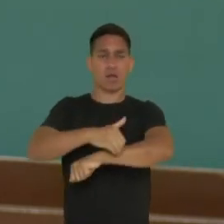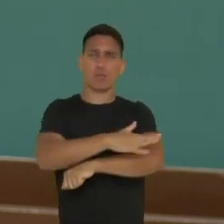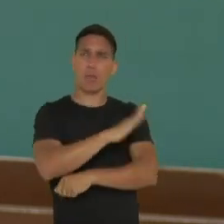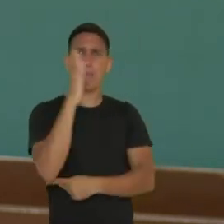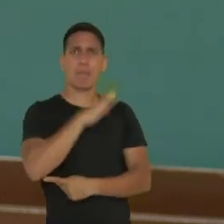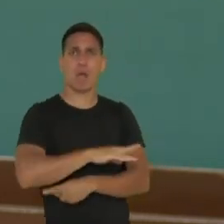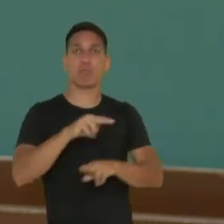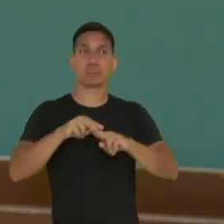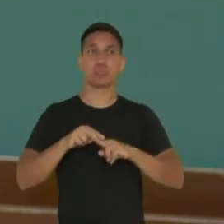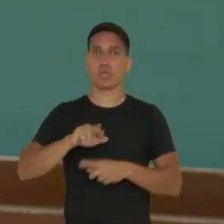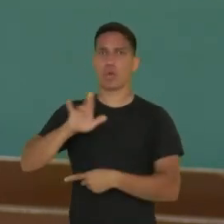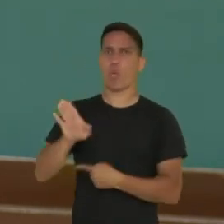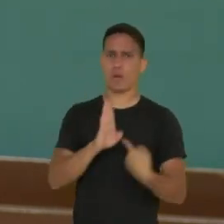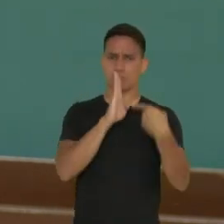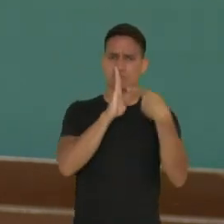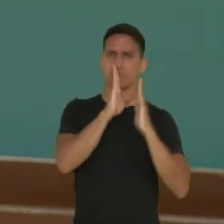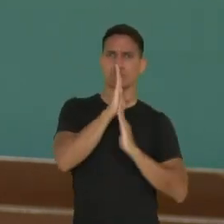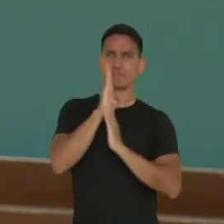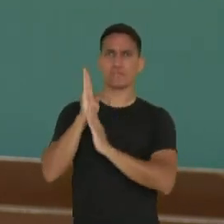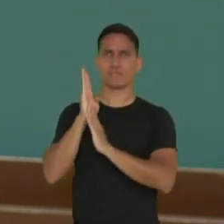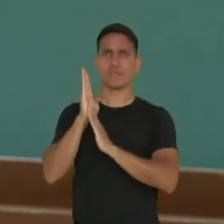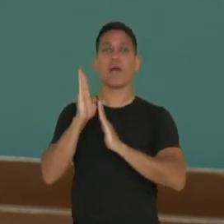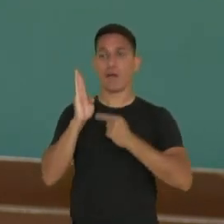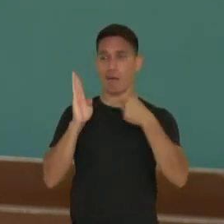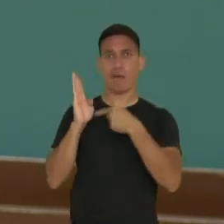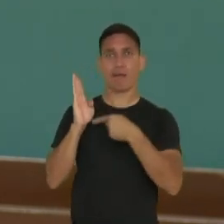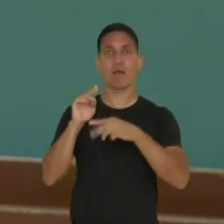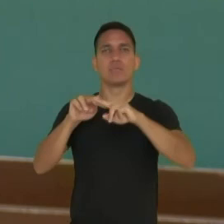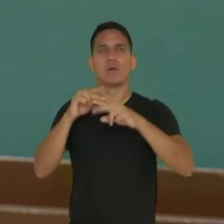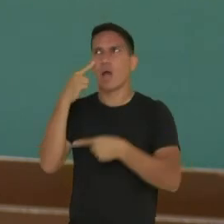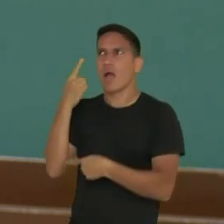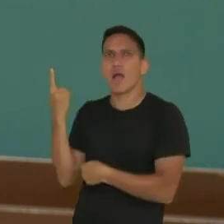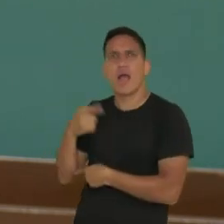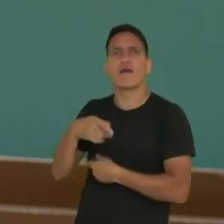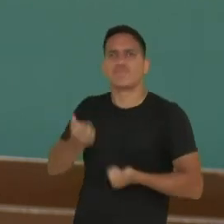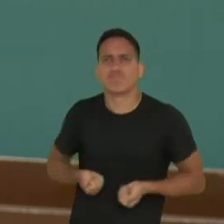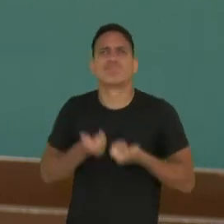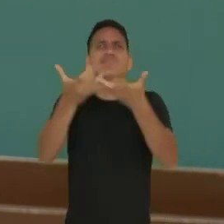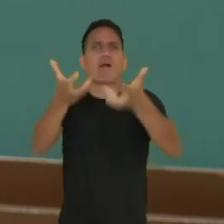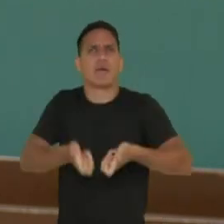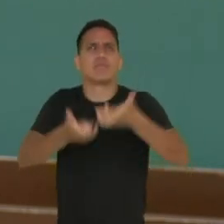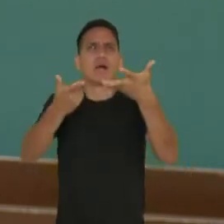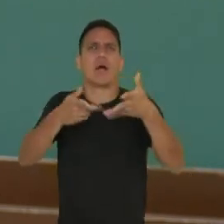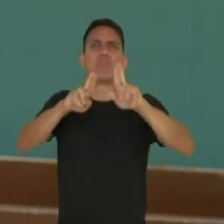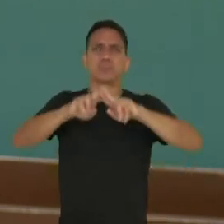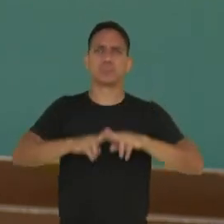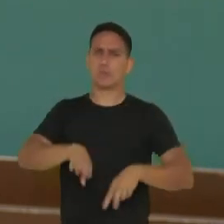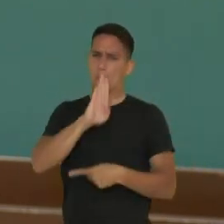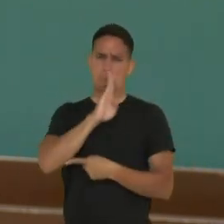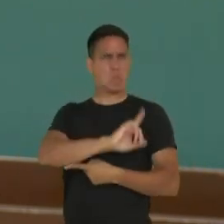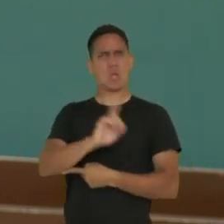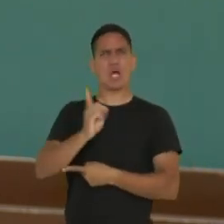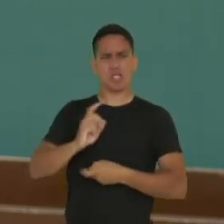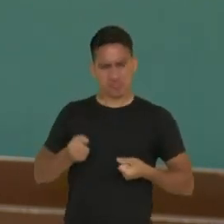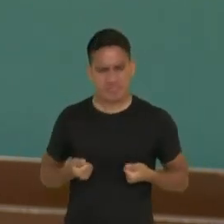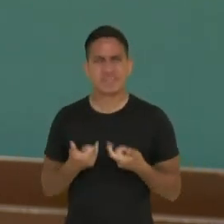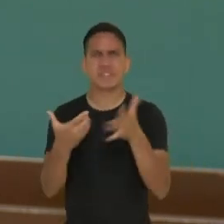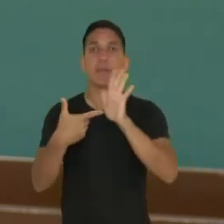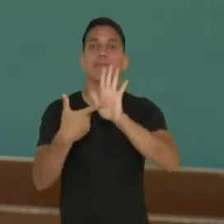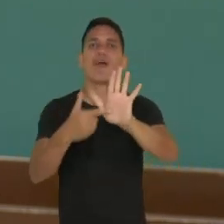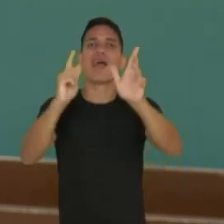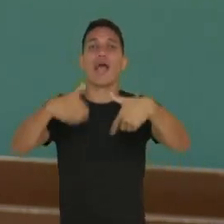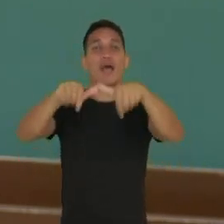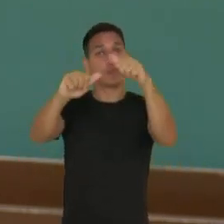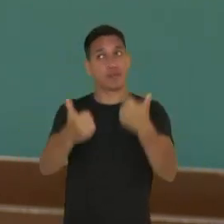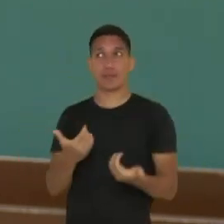no meio da boca, né? No silêncio, ela está para o lado. Ou seja, fale, não fique quieto. Exponha. É o design que